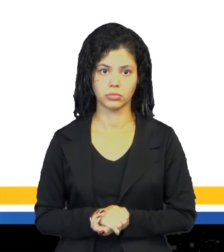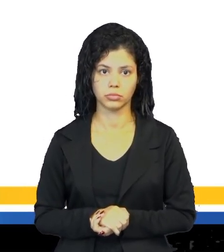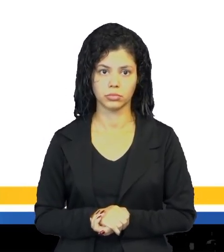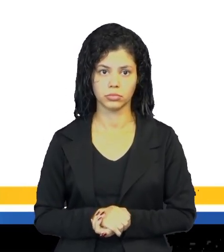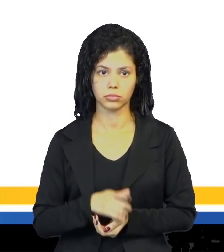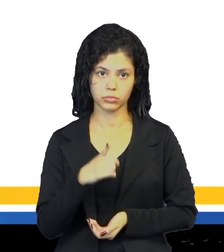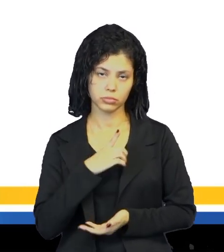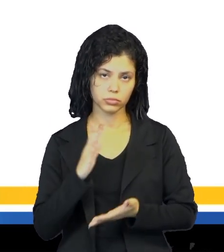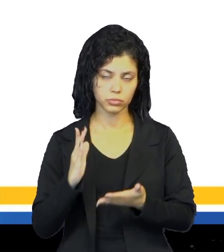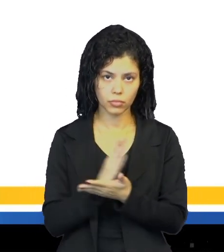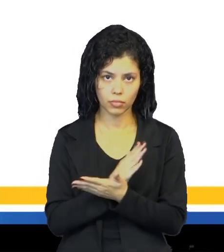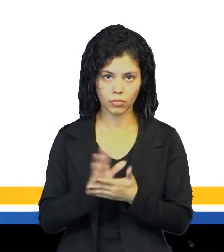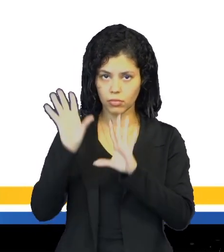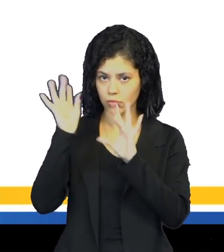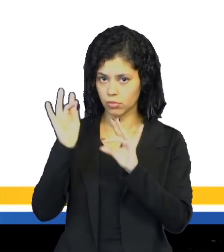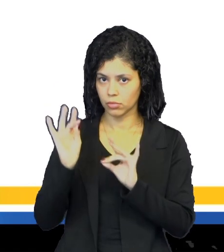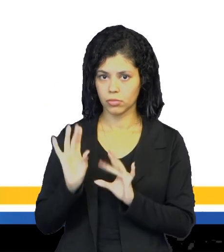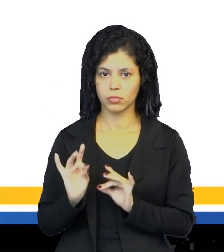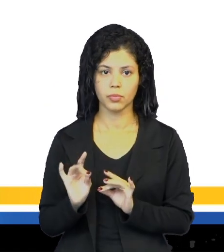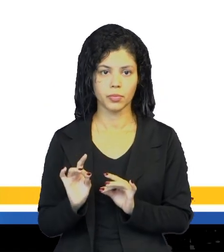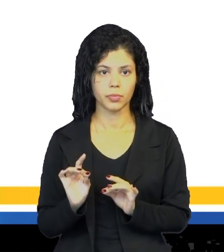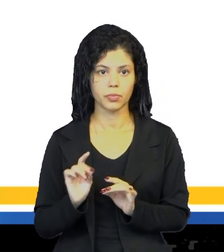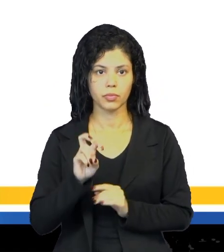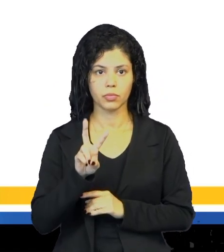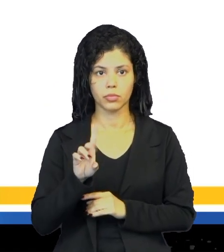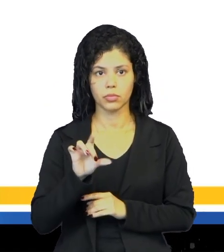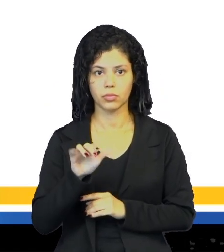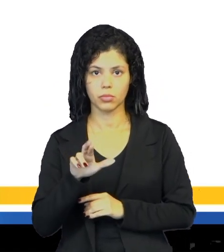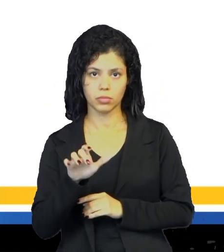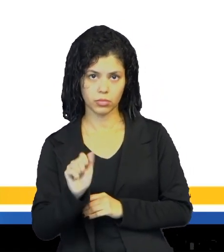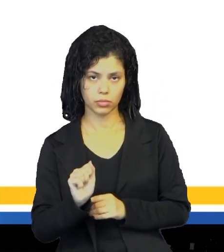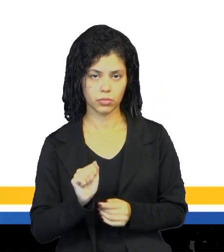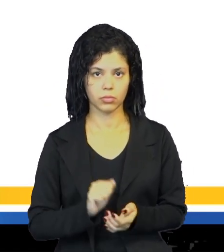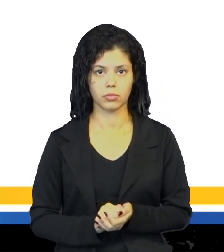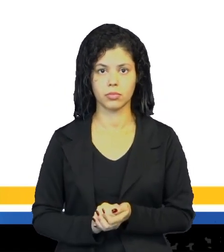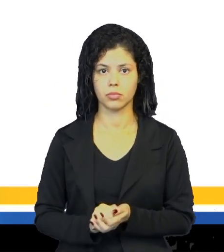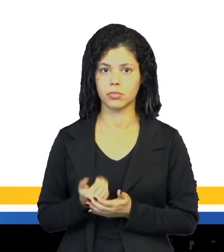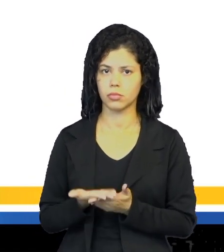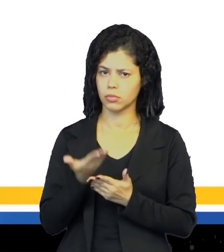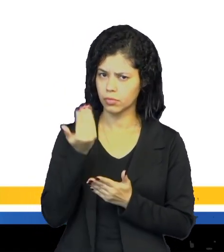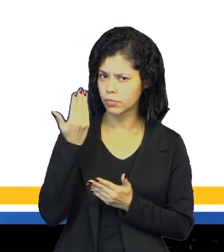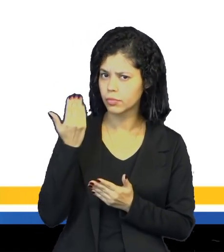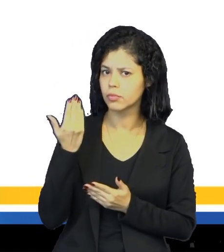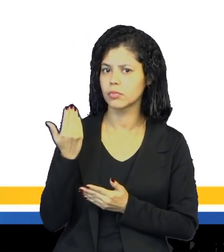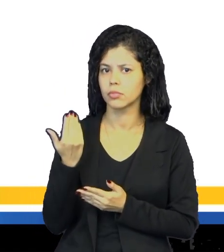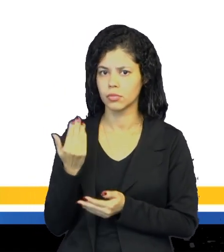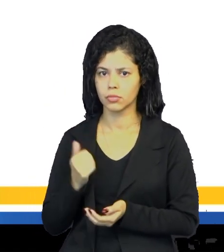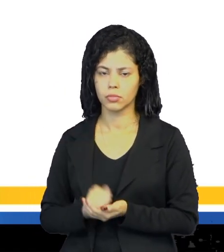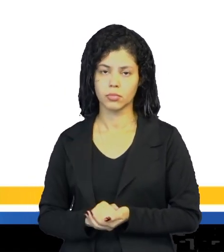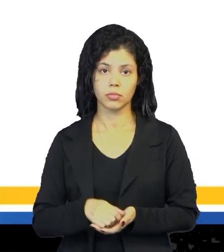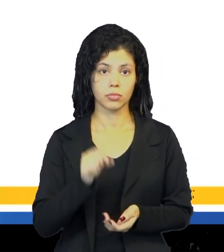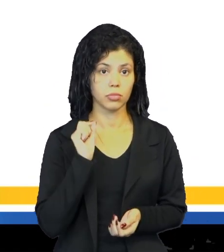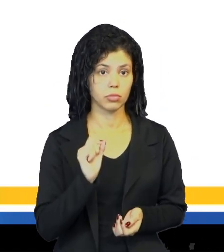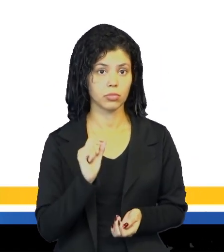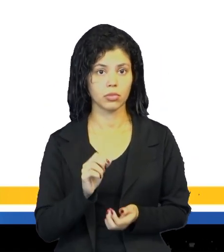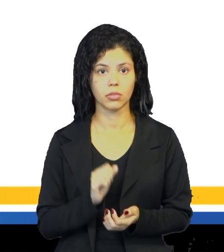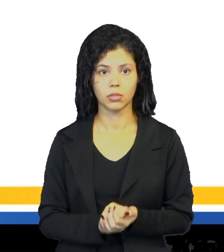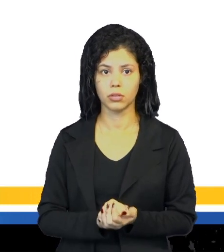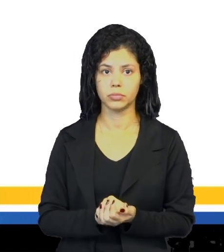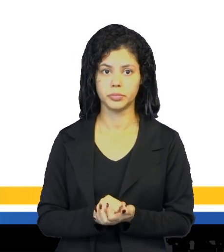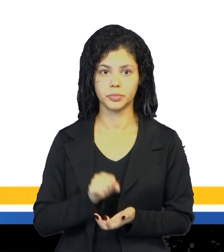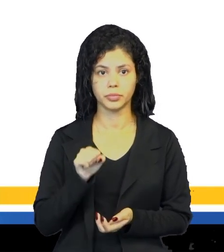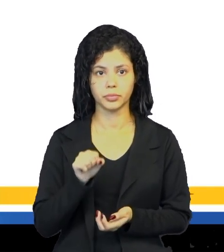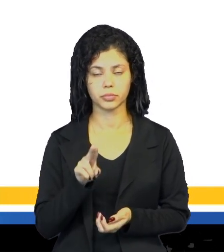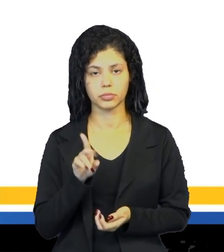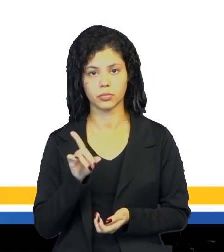E aí nós temos algumas partes aí, né. O vocabulário, nós já trabalhamos em momentos anteriores. Que é o saludo, né.